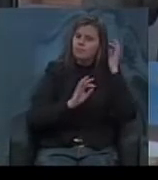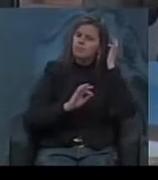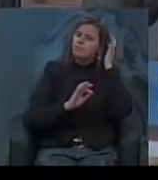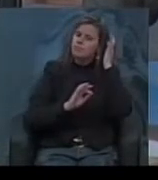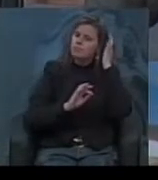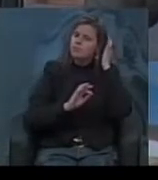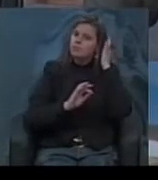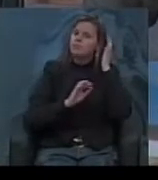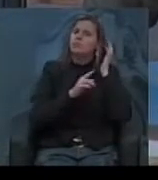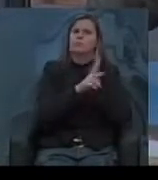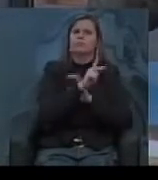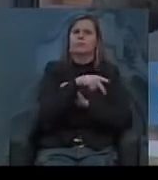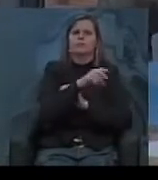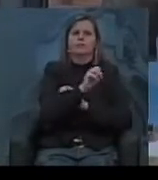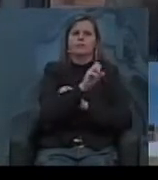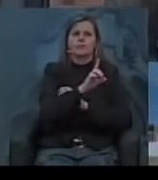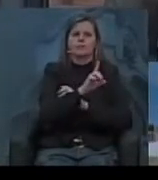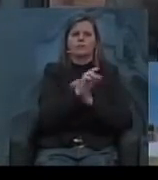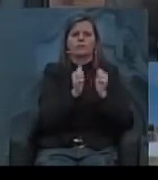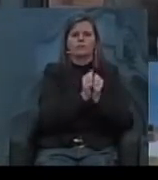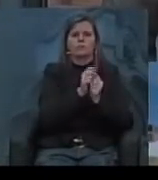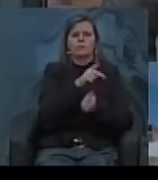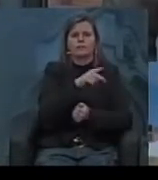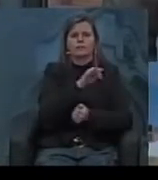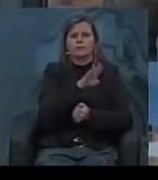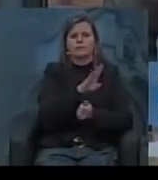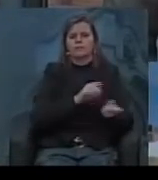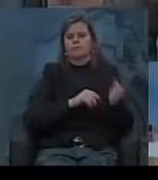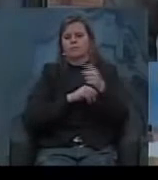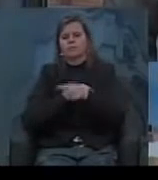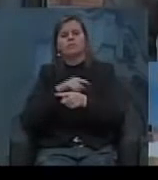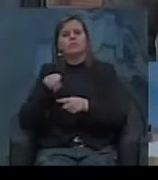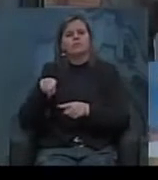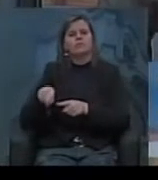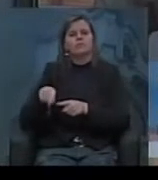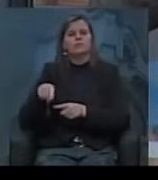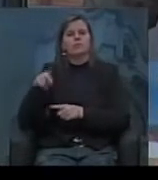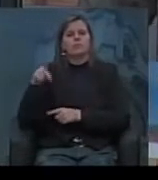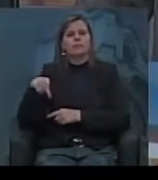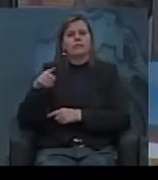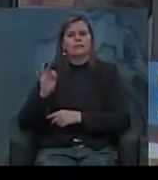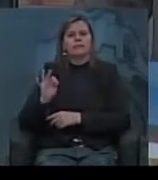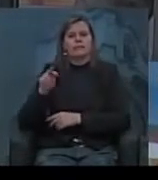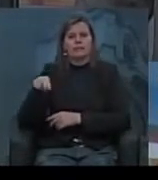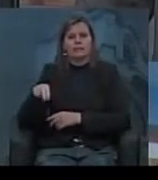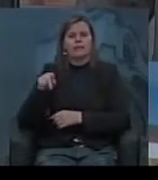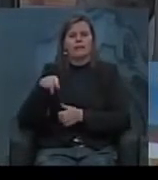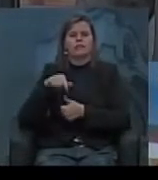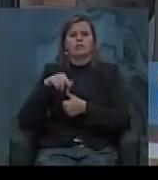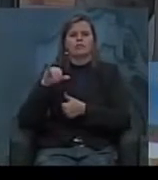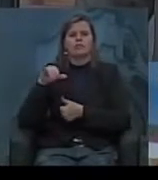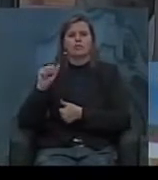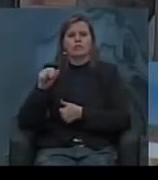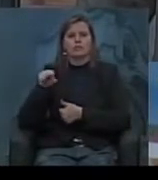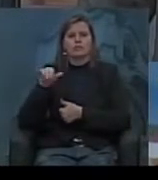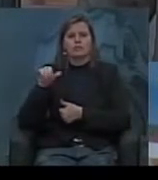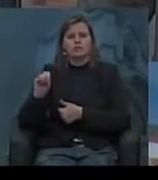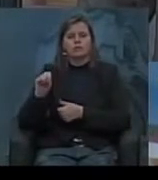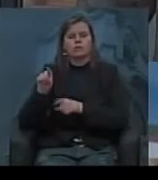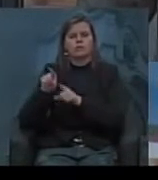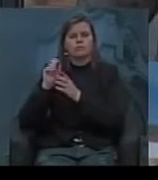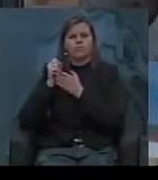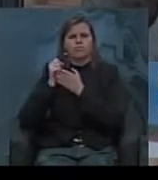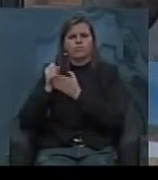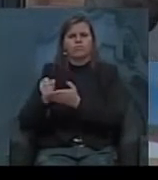união PSD-PTB, e, de outro lado, representando o PTN, Jânio Quadros, também com apoio maciço